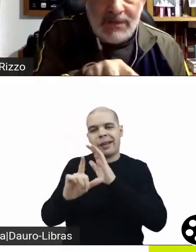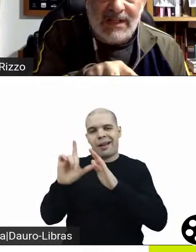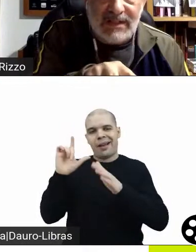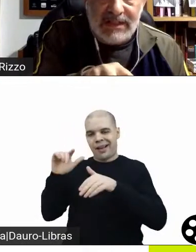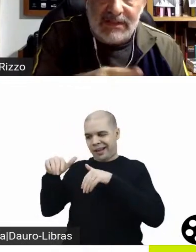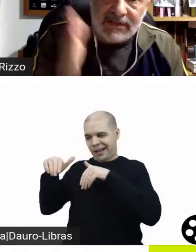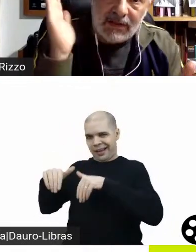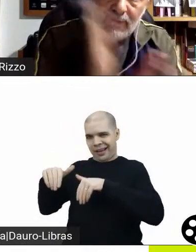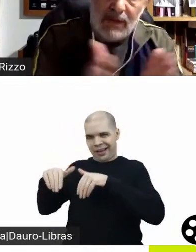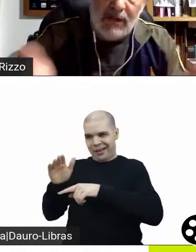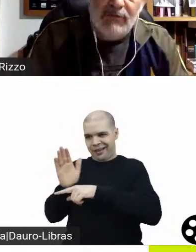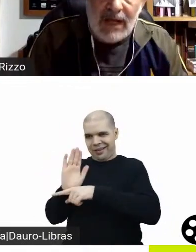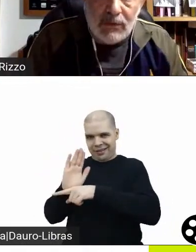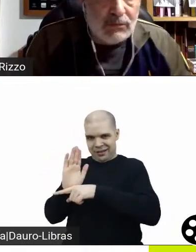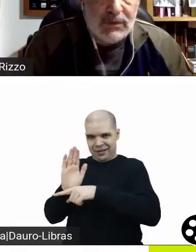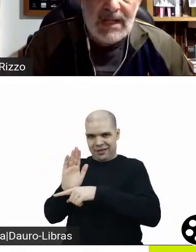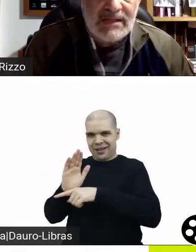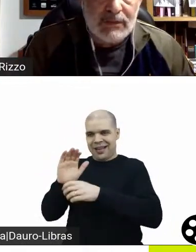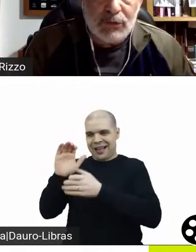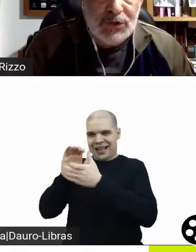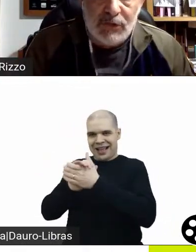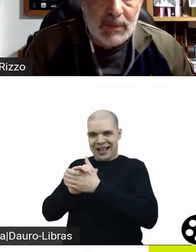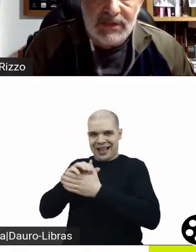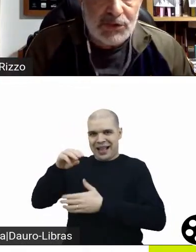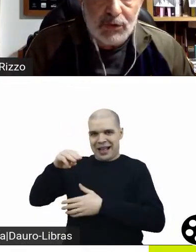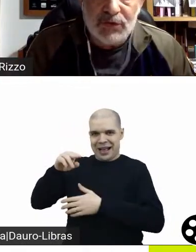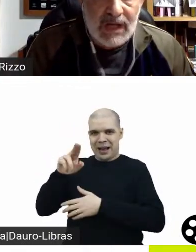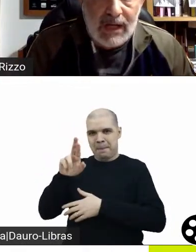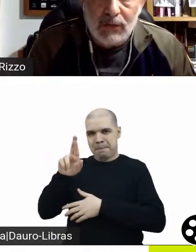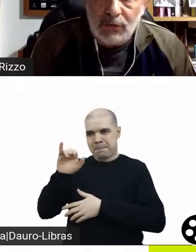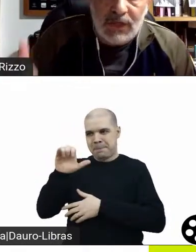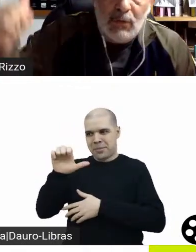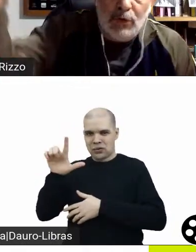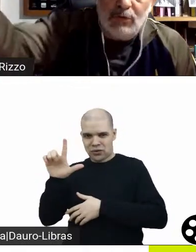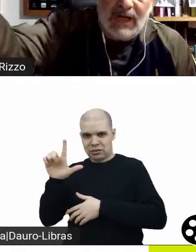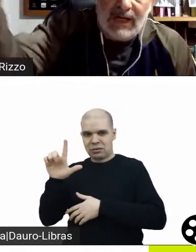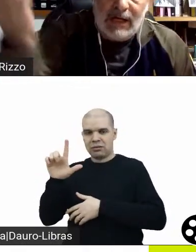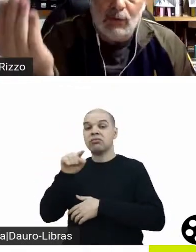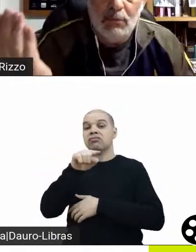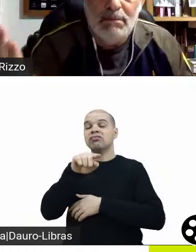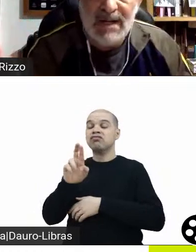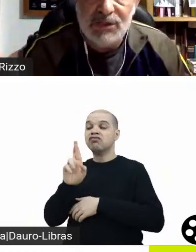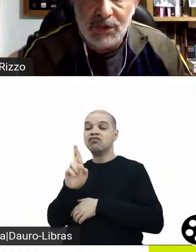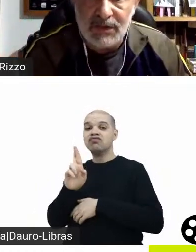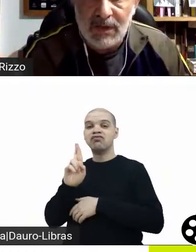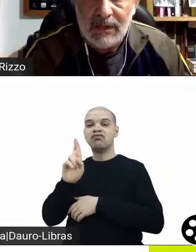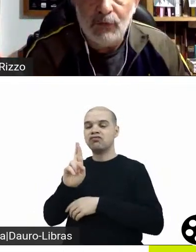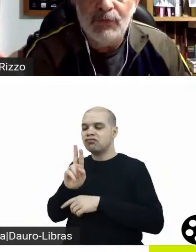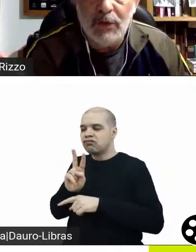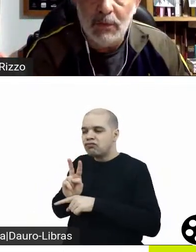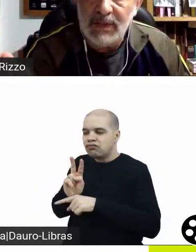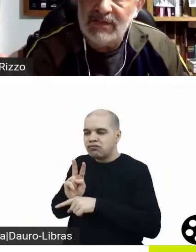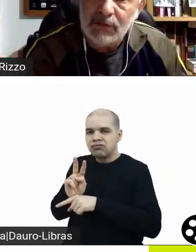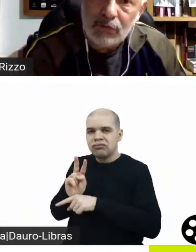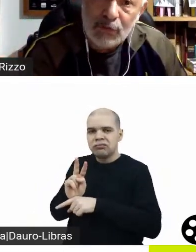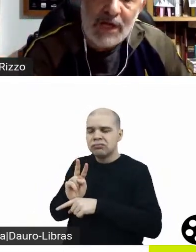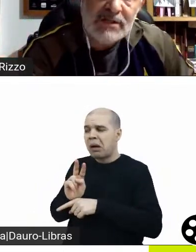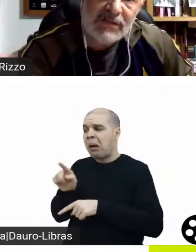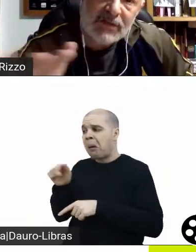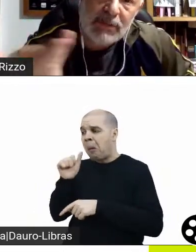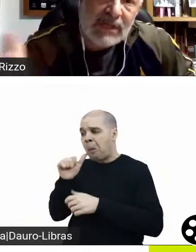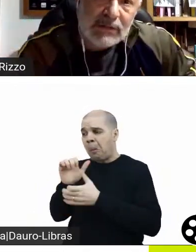duas jovens atrizes, velho, não tem executivo para te encher o saco, não tem outro cara lá com o budget do filme,